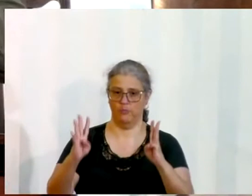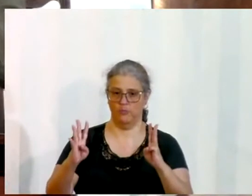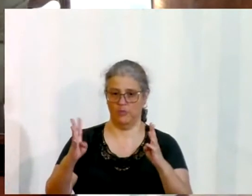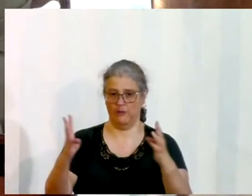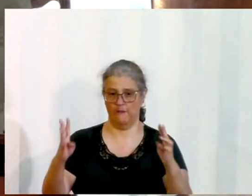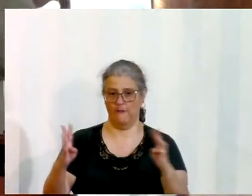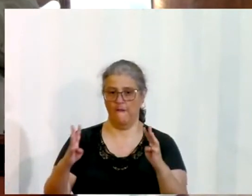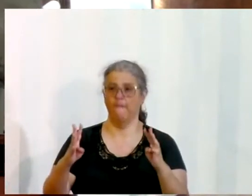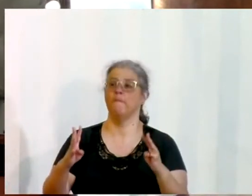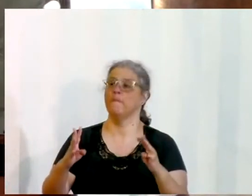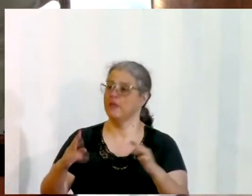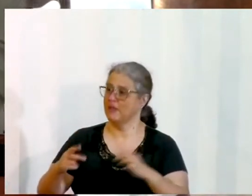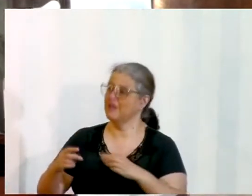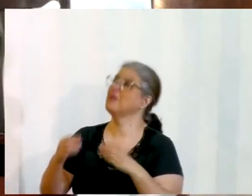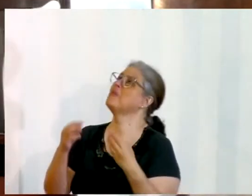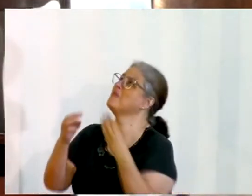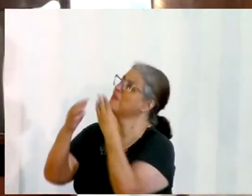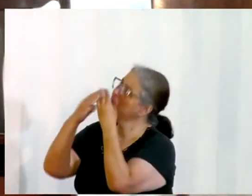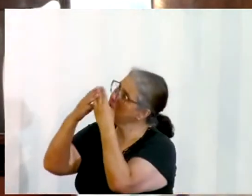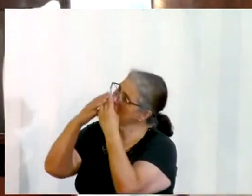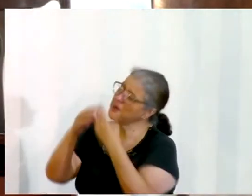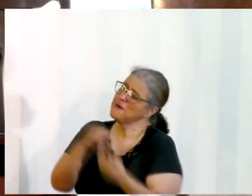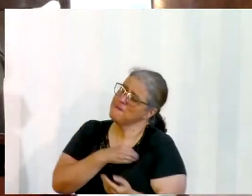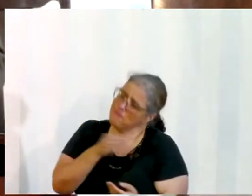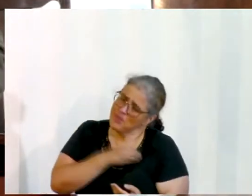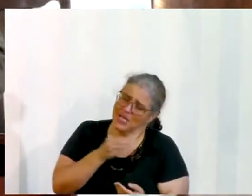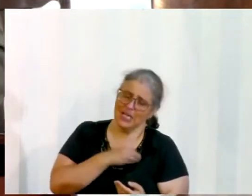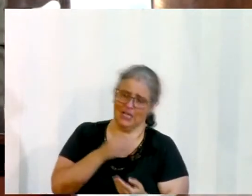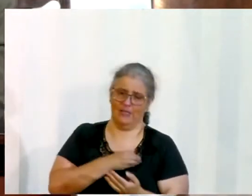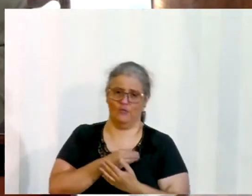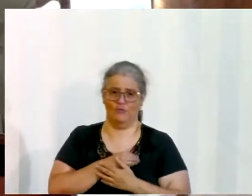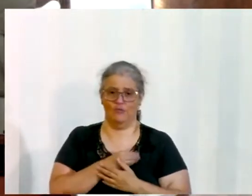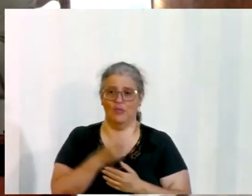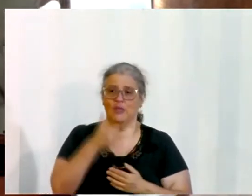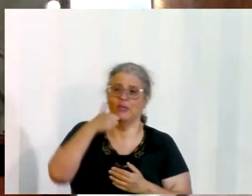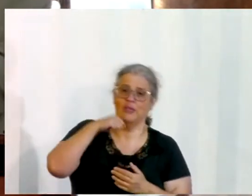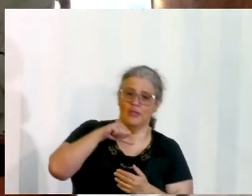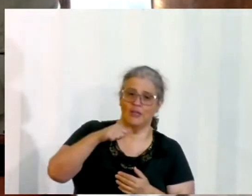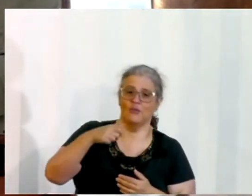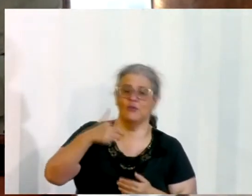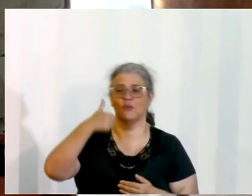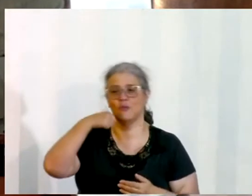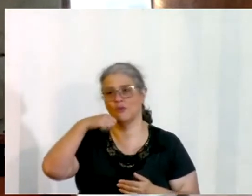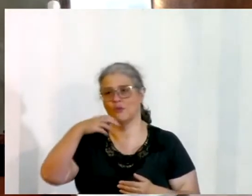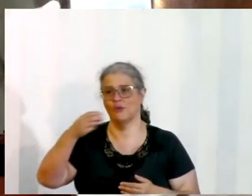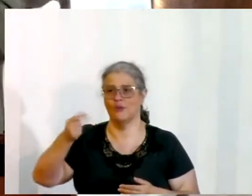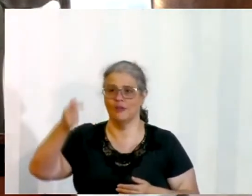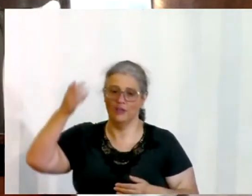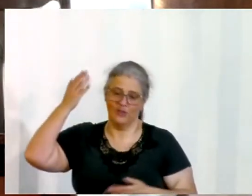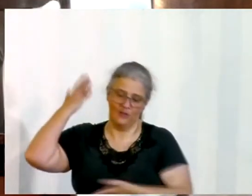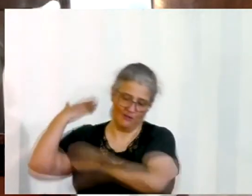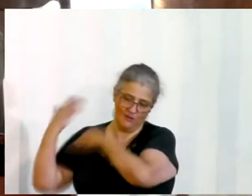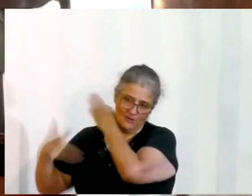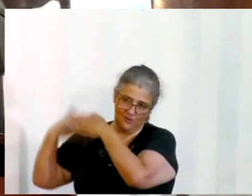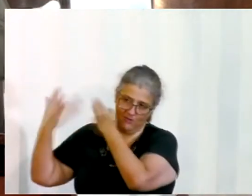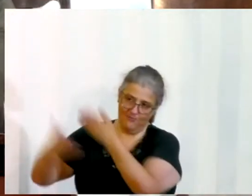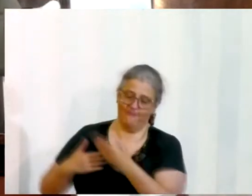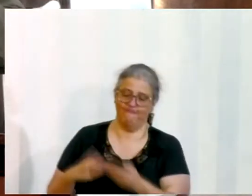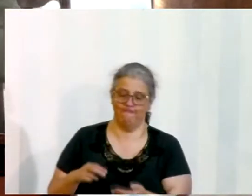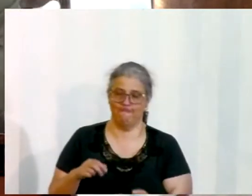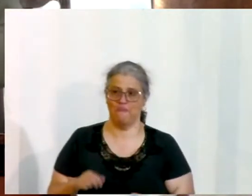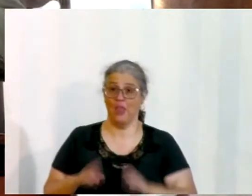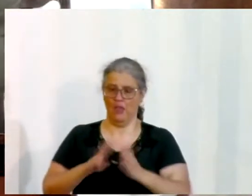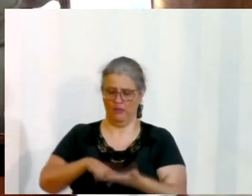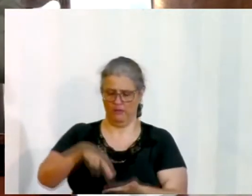fizeram confissão dos seus pecados e da iniquidade de seus pais, levantando-se no seu lugar, leram no